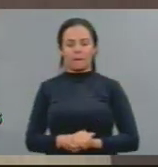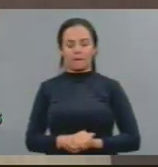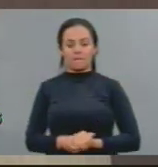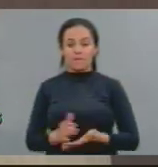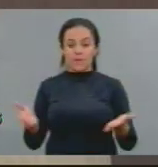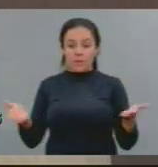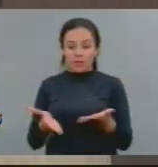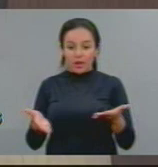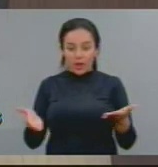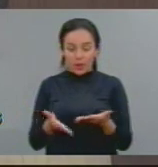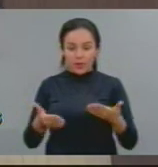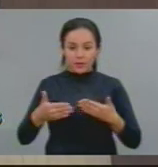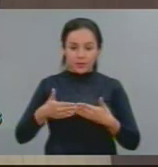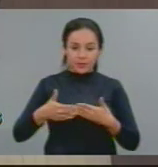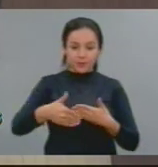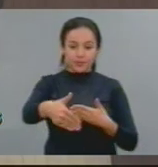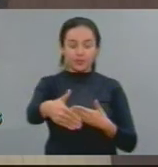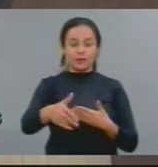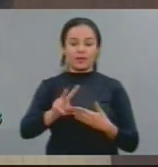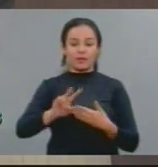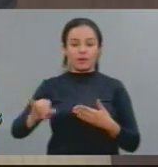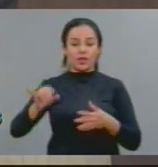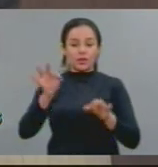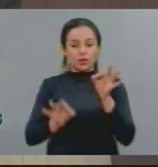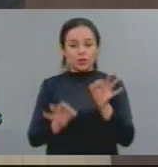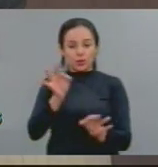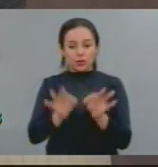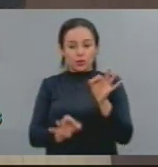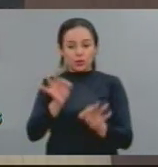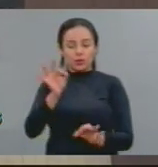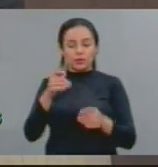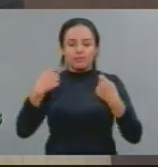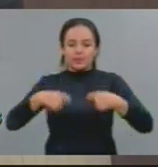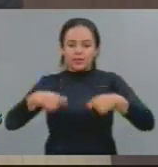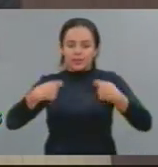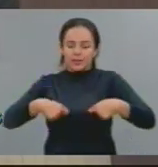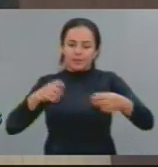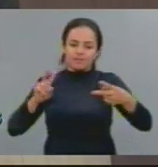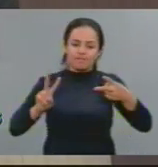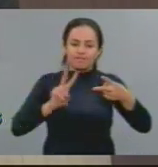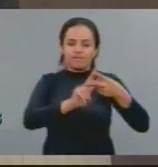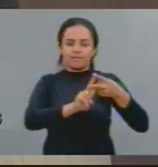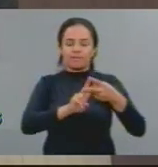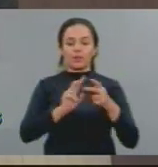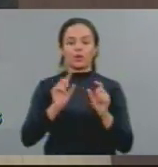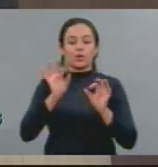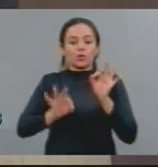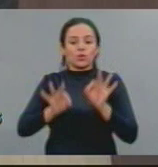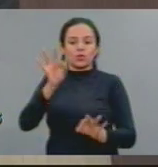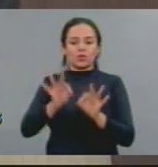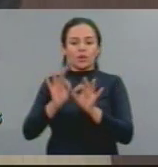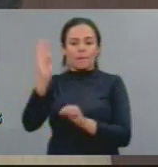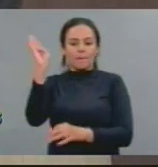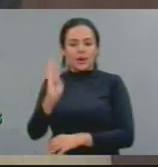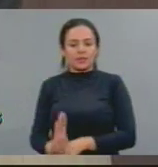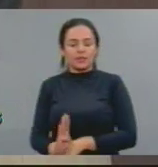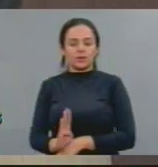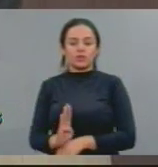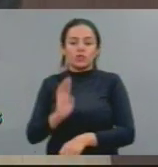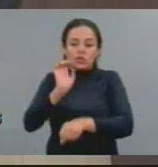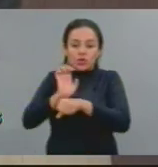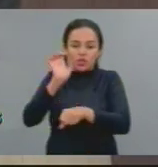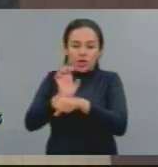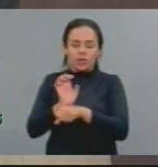agora eu reverbero é o julgamento da justiça brasileira, do Estado brasileiro,